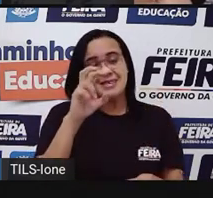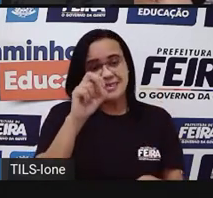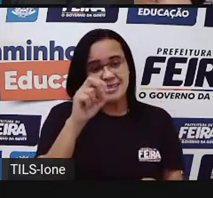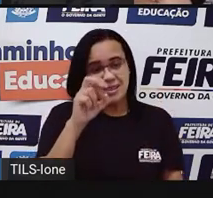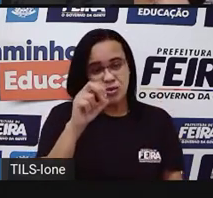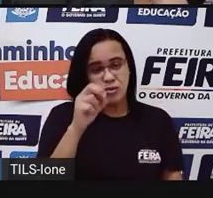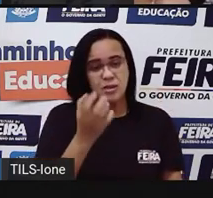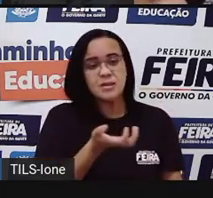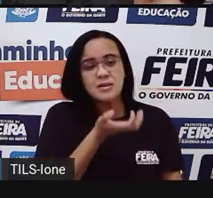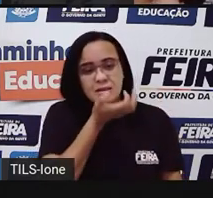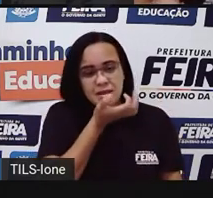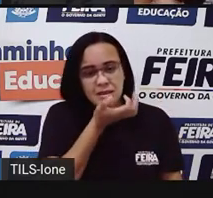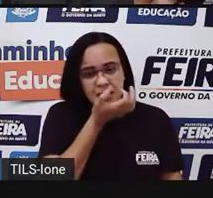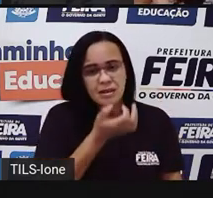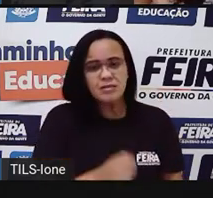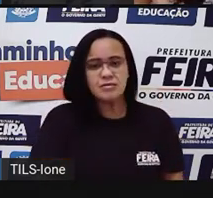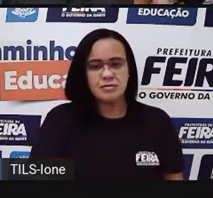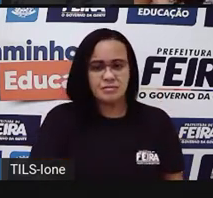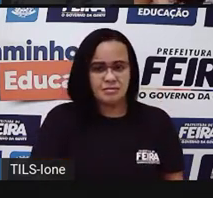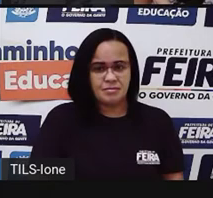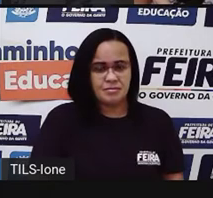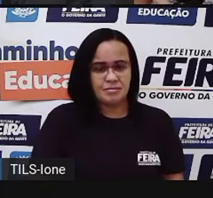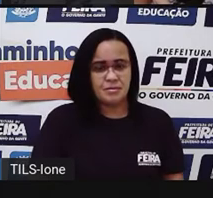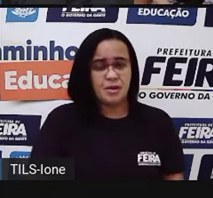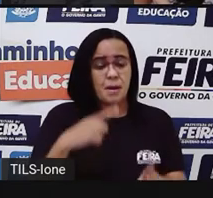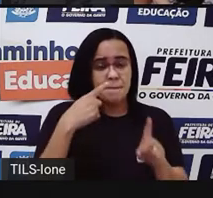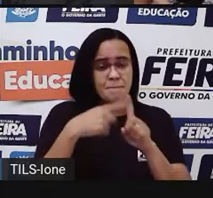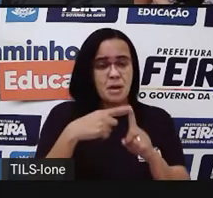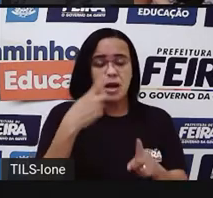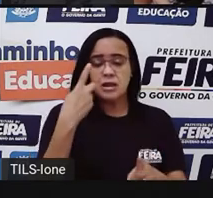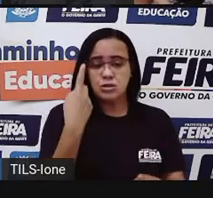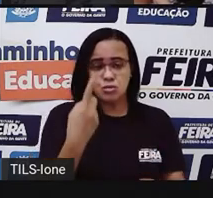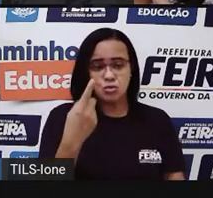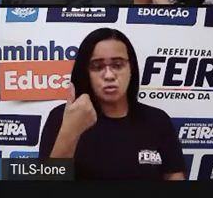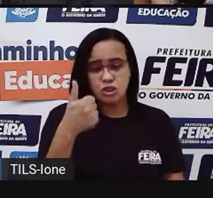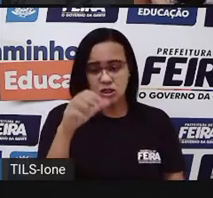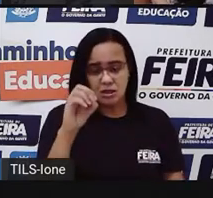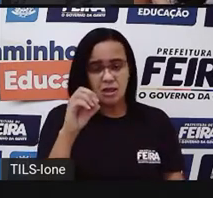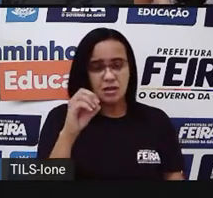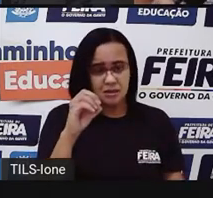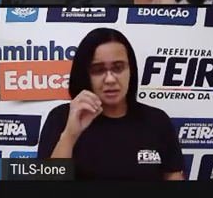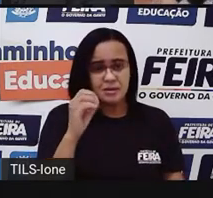50. Mais uma de 10 centavos. Quanto é 50 mais 10?